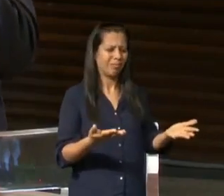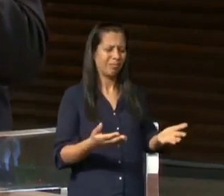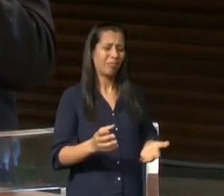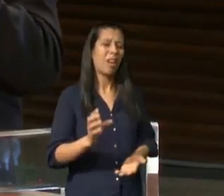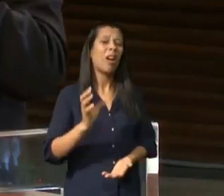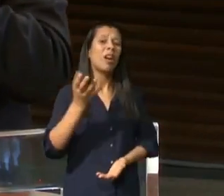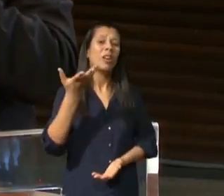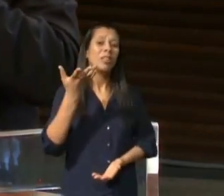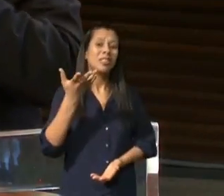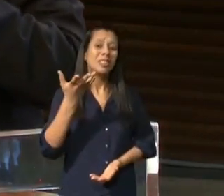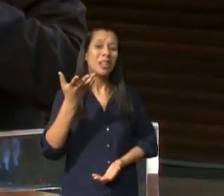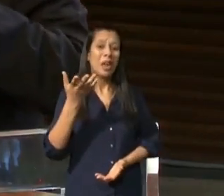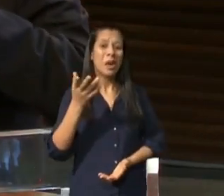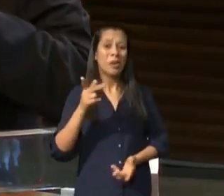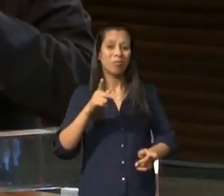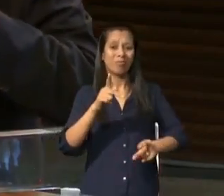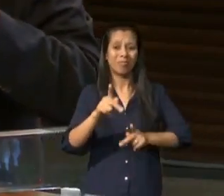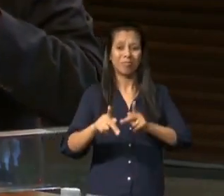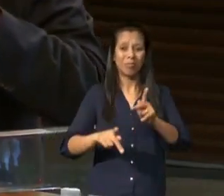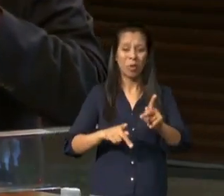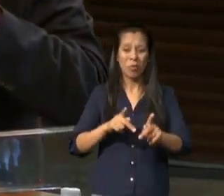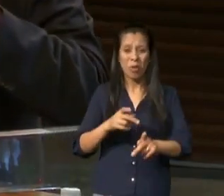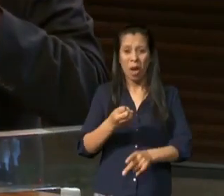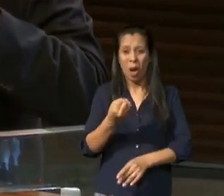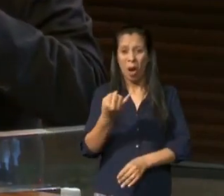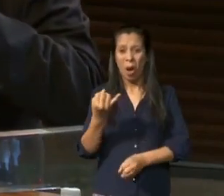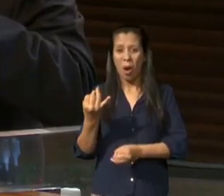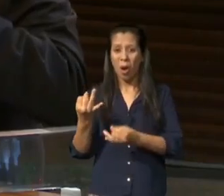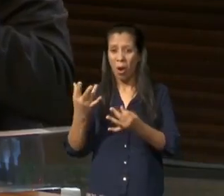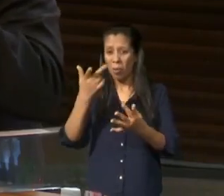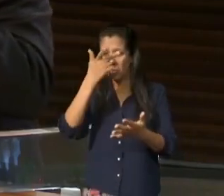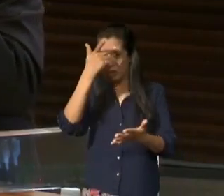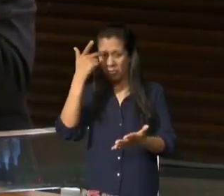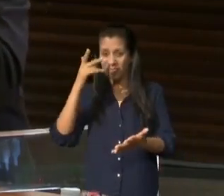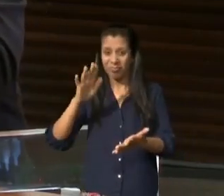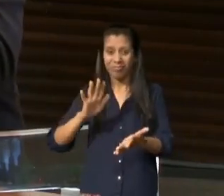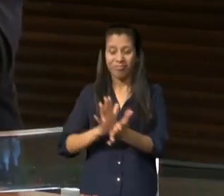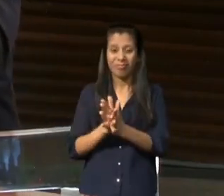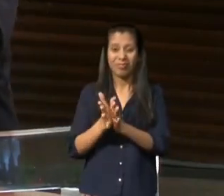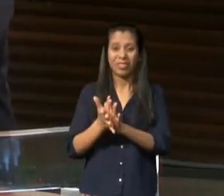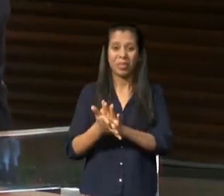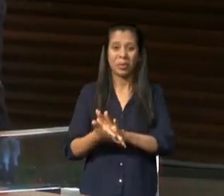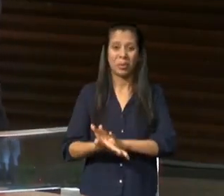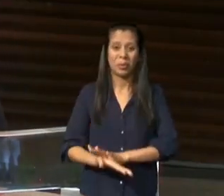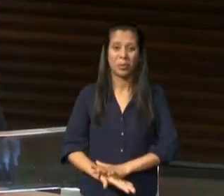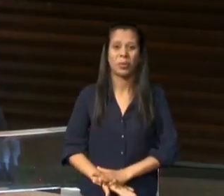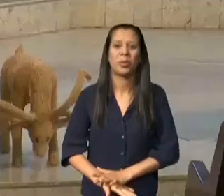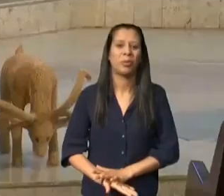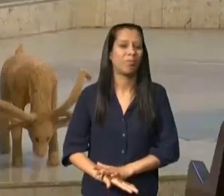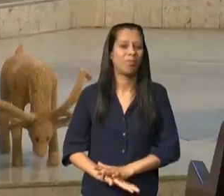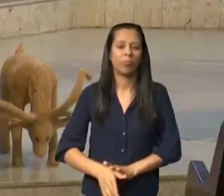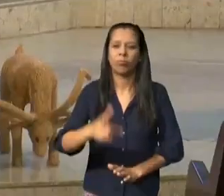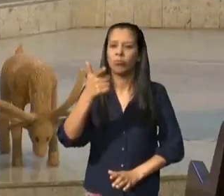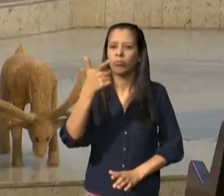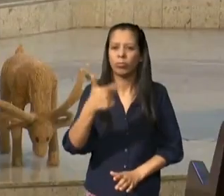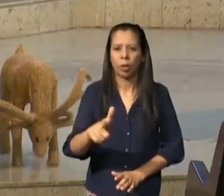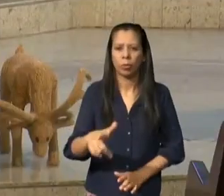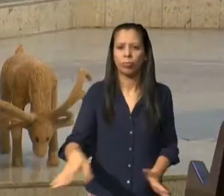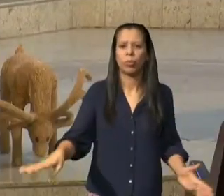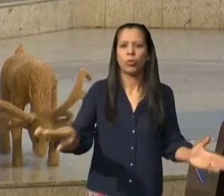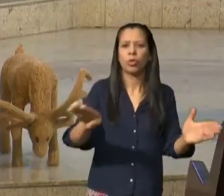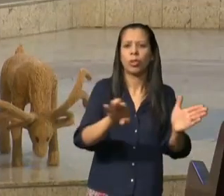extermínio quinto pecado que tirou aqueles homens e entrarem na terra prometida murmuração